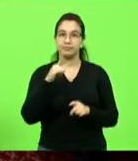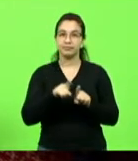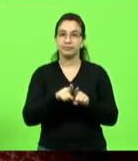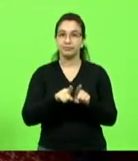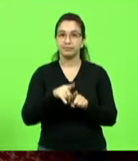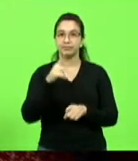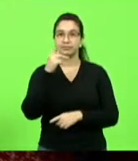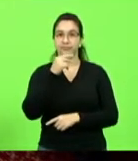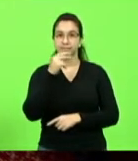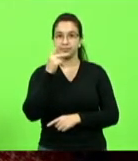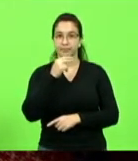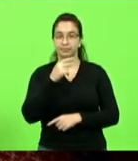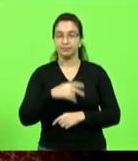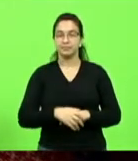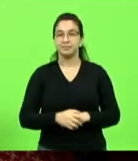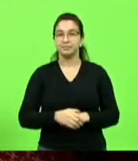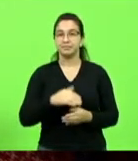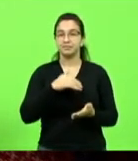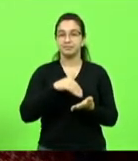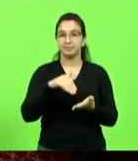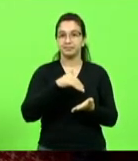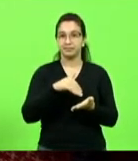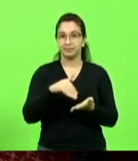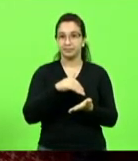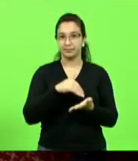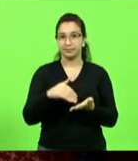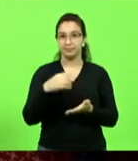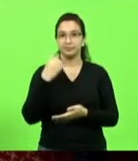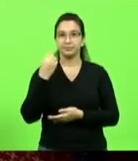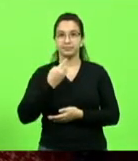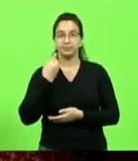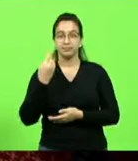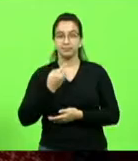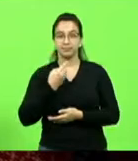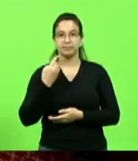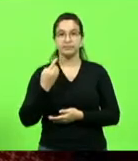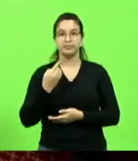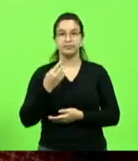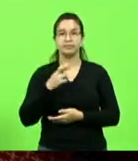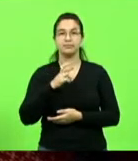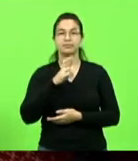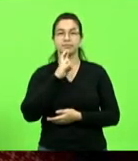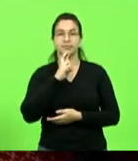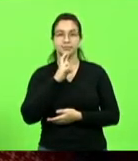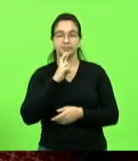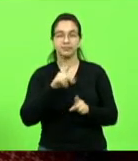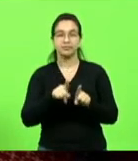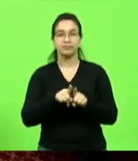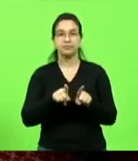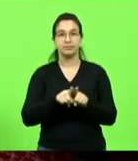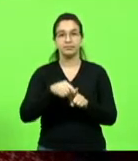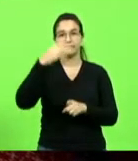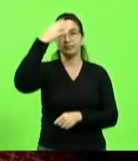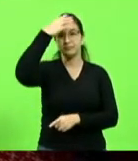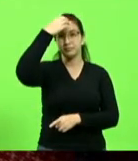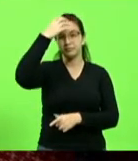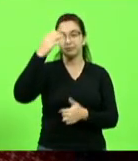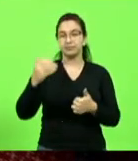Nunes. Secretarias, deputados, Rodrigo Minotto e Ismael dos Santos, ad hoc.